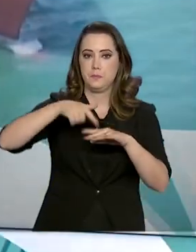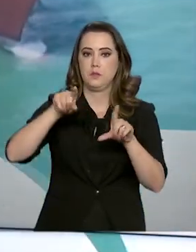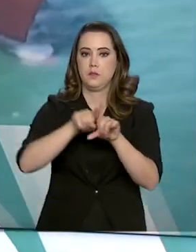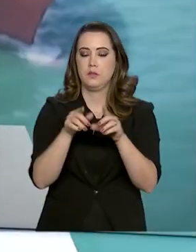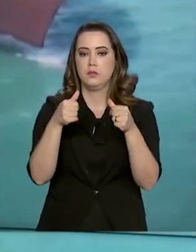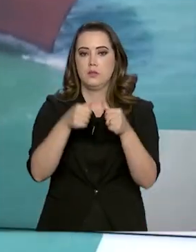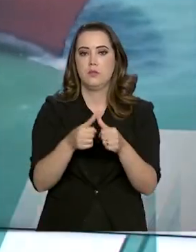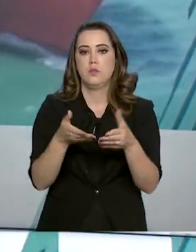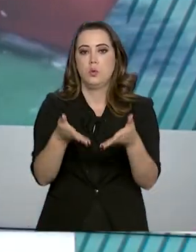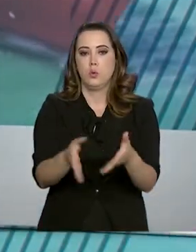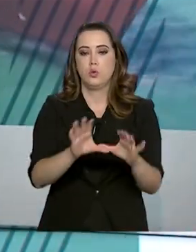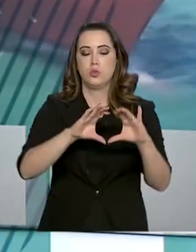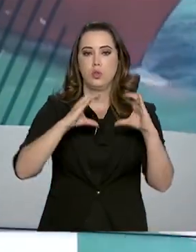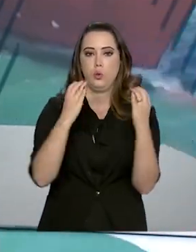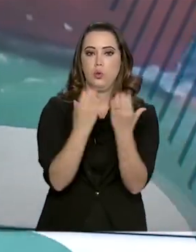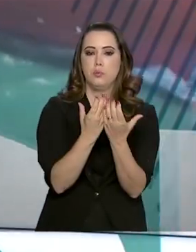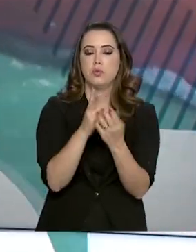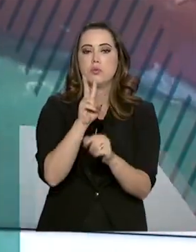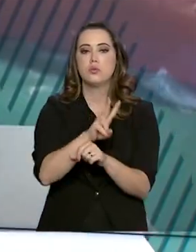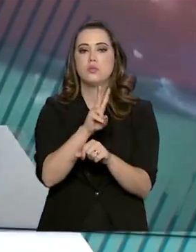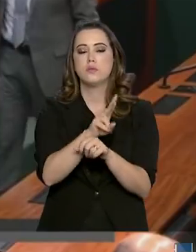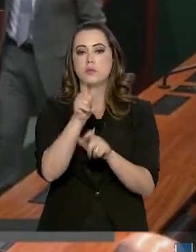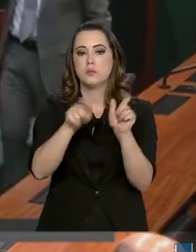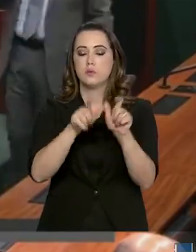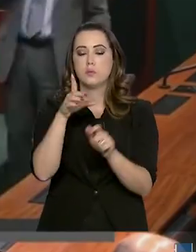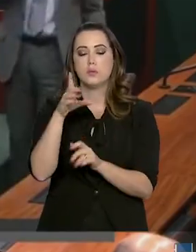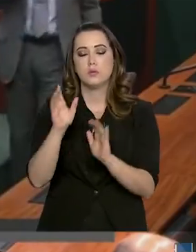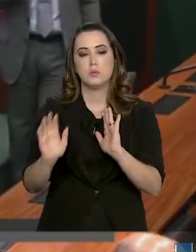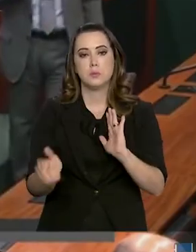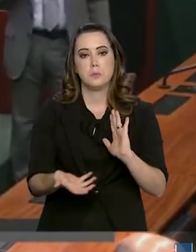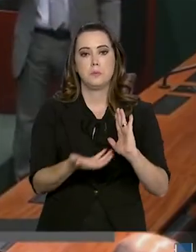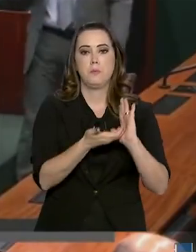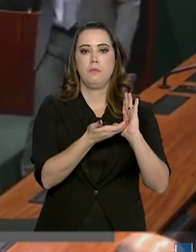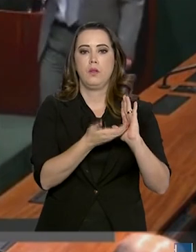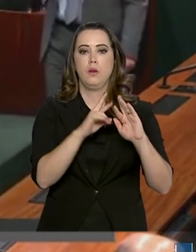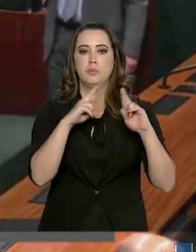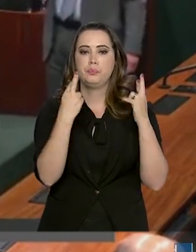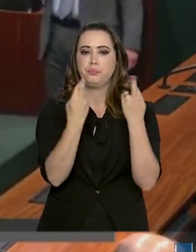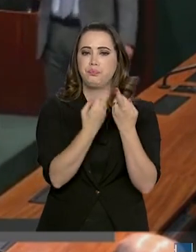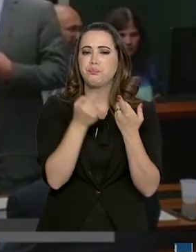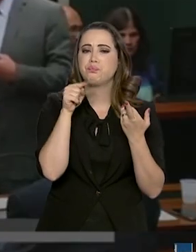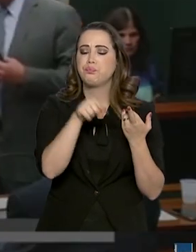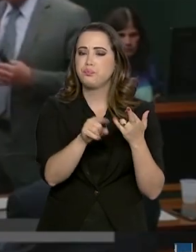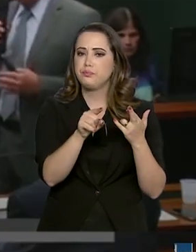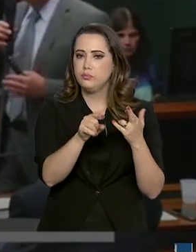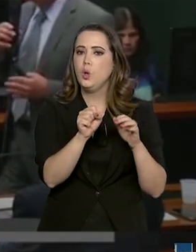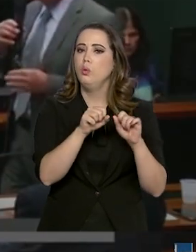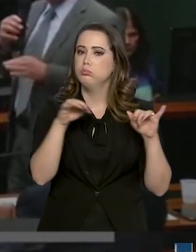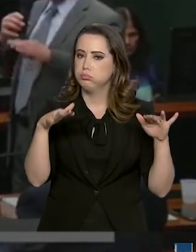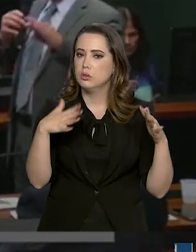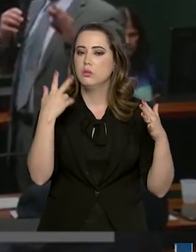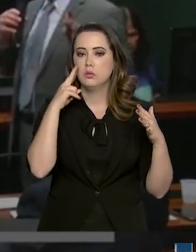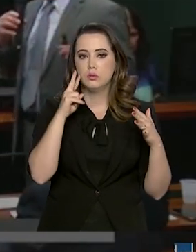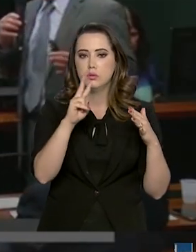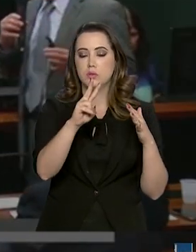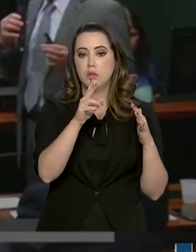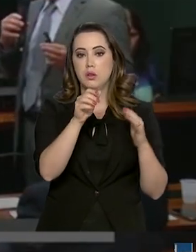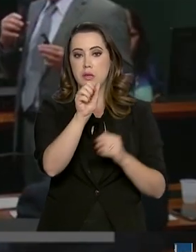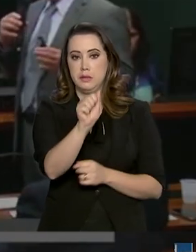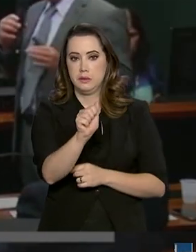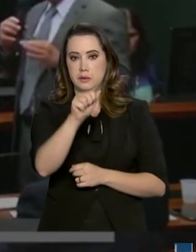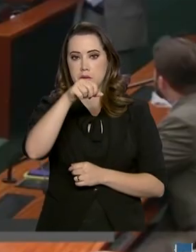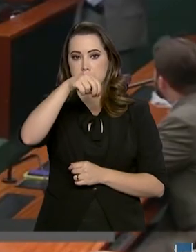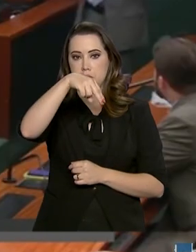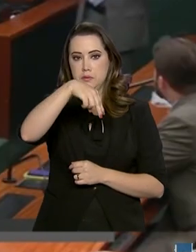Consumidor da Câmara dos Deputados. A audiência pública tratou do processo de revisão da resolução da Agência